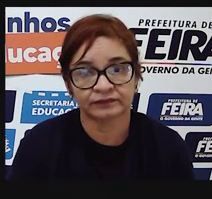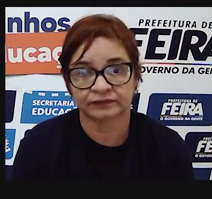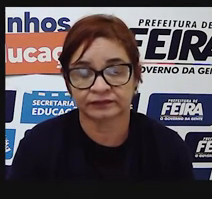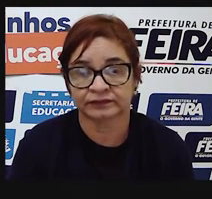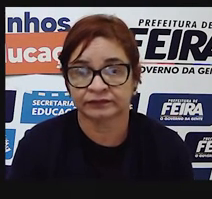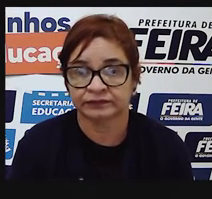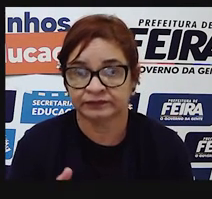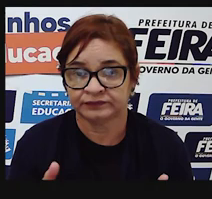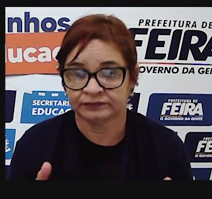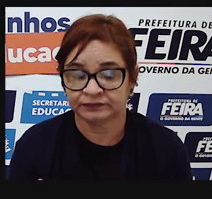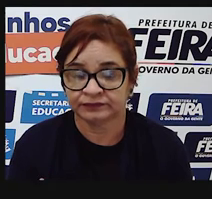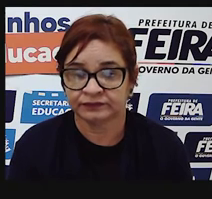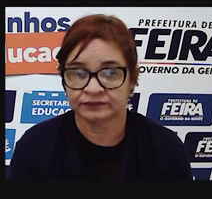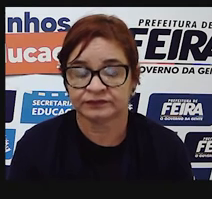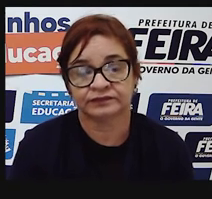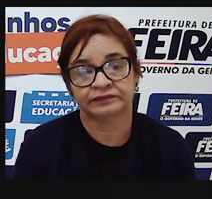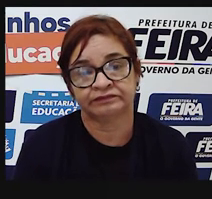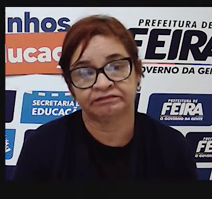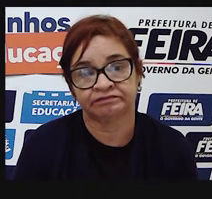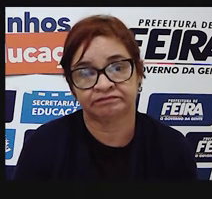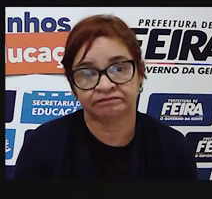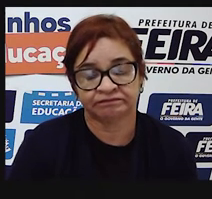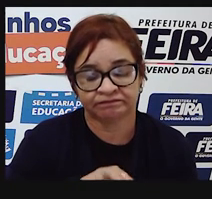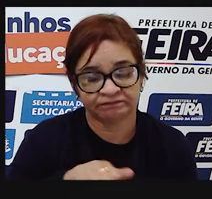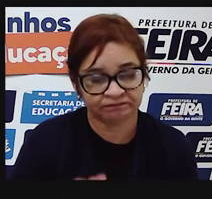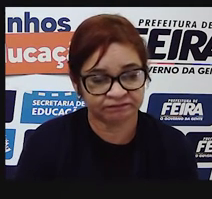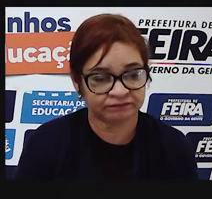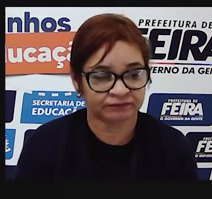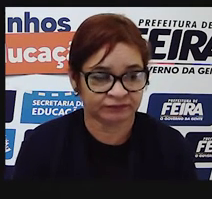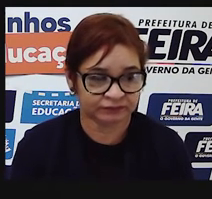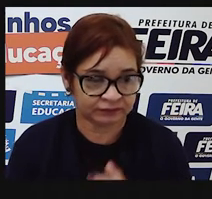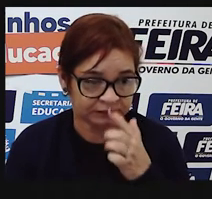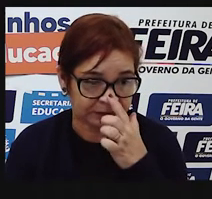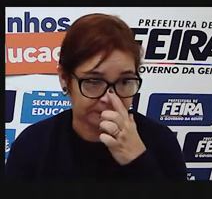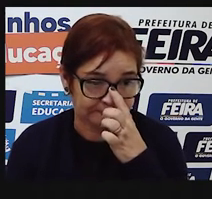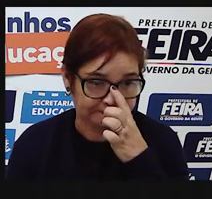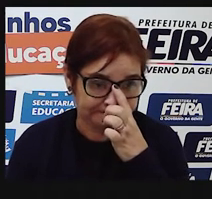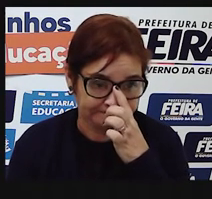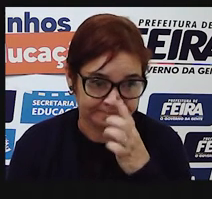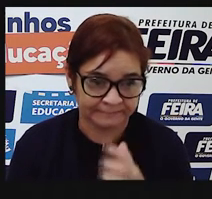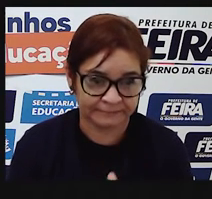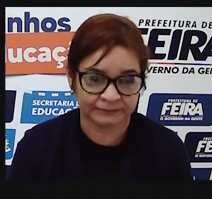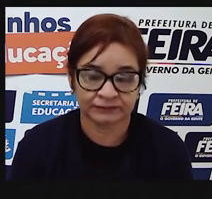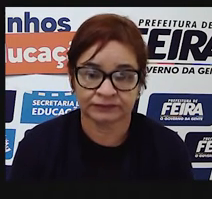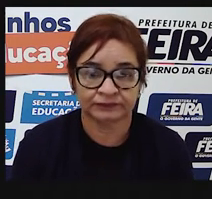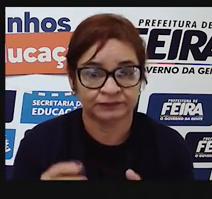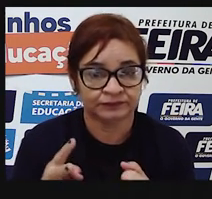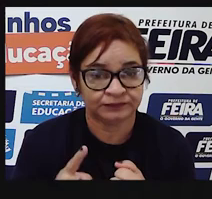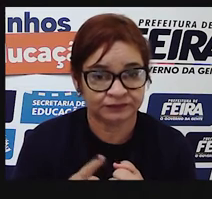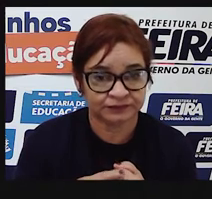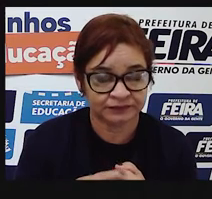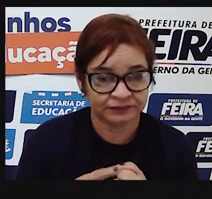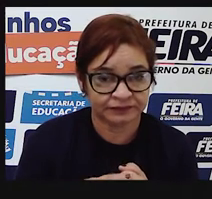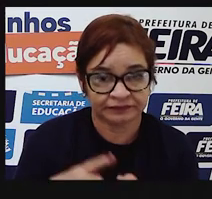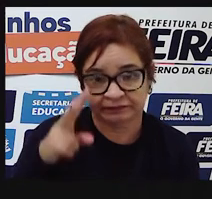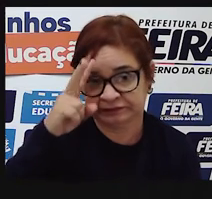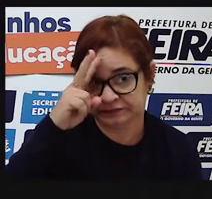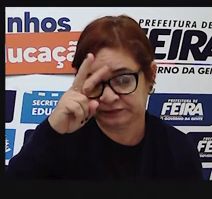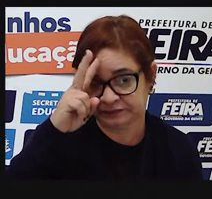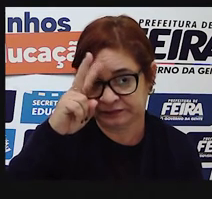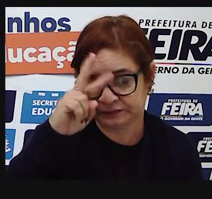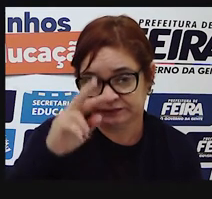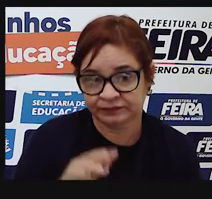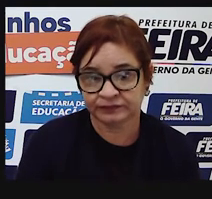Separar adjunto adverbial, principalmente, antes do verbo. Adjunto adverbial, se vocês lembram, ou se vocês não lembram,